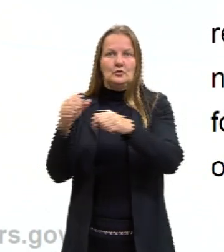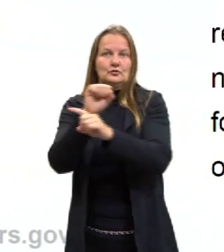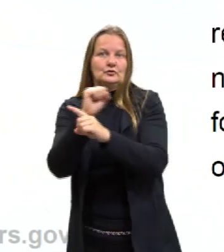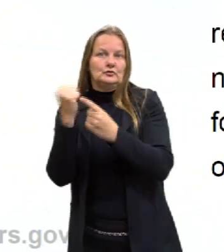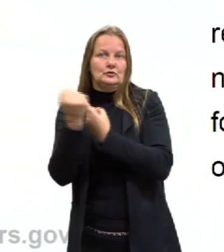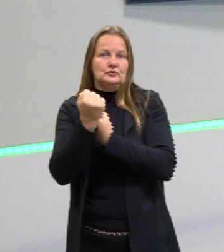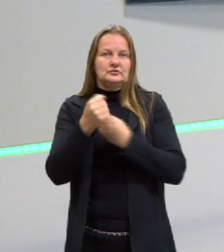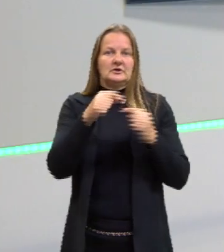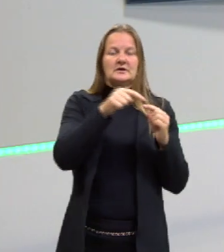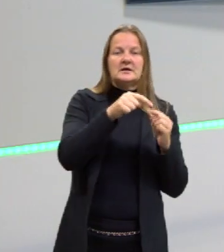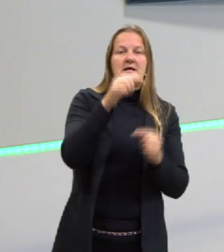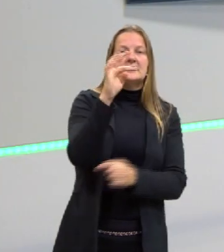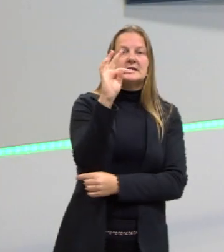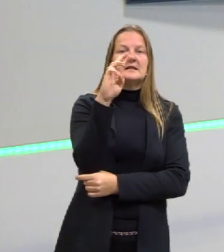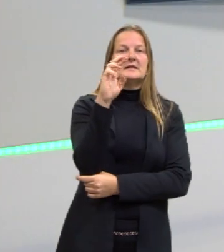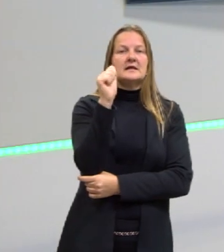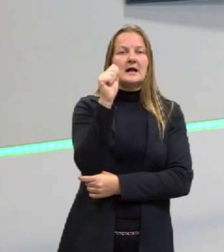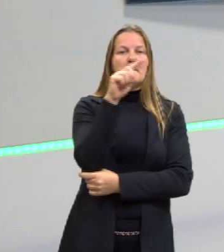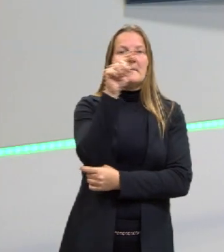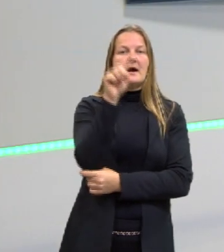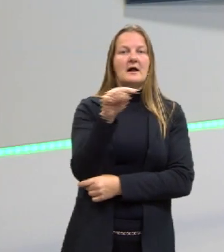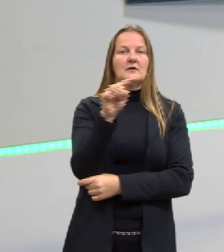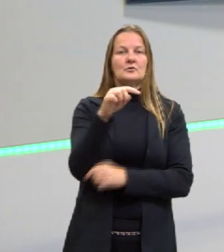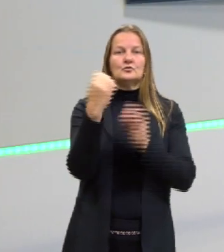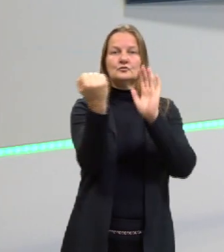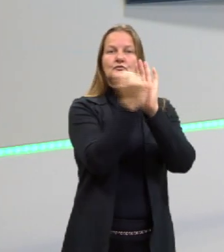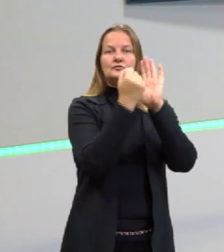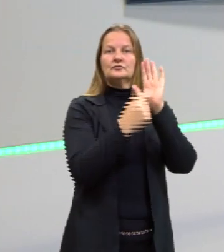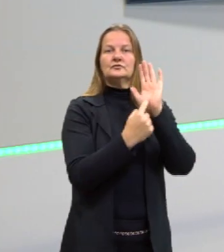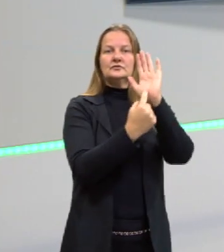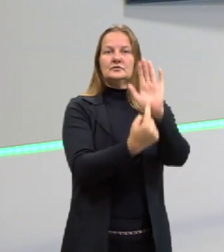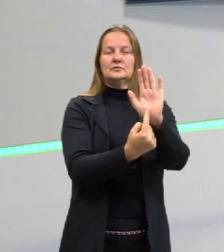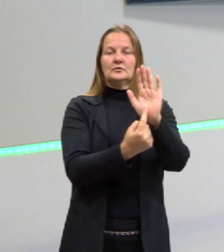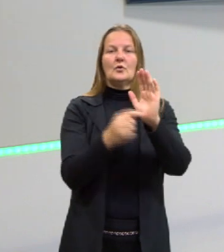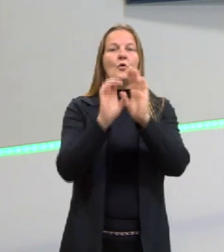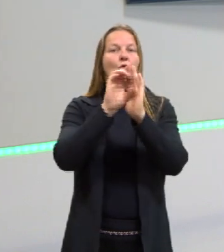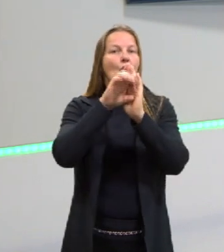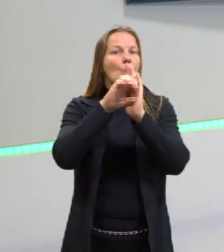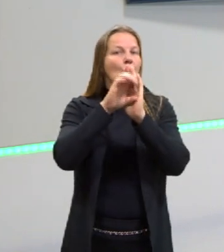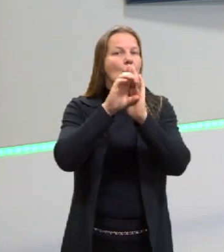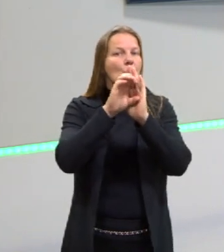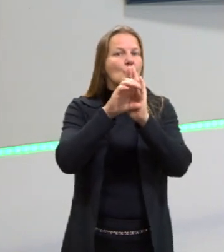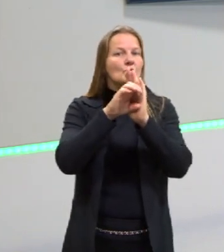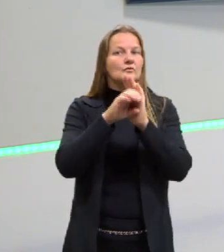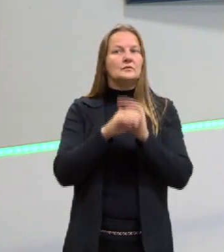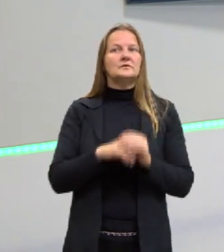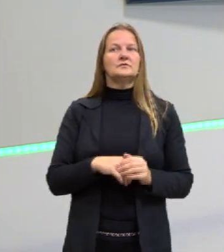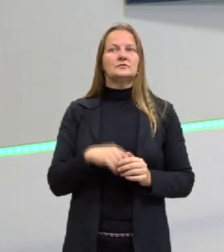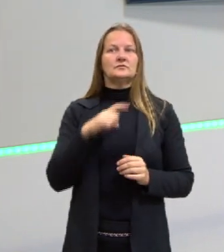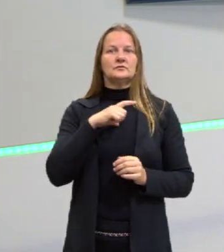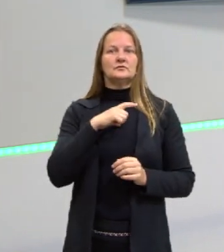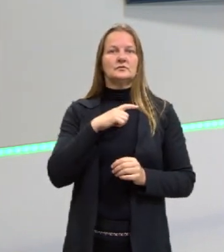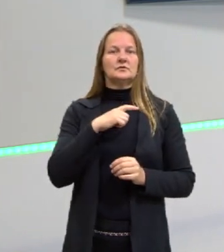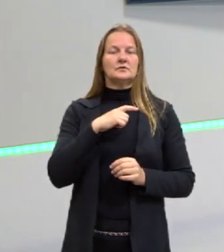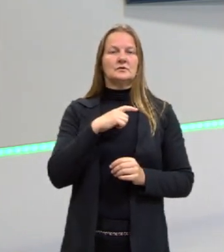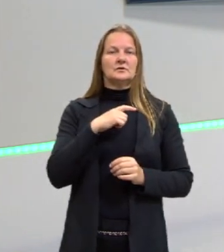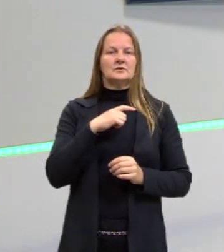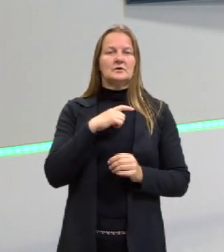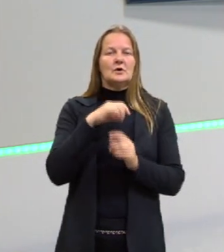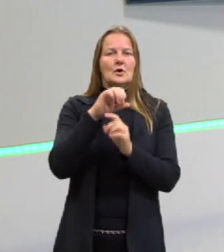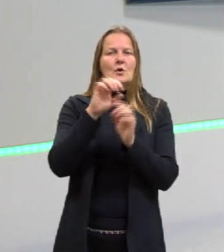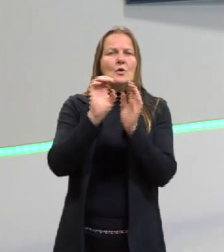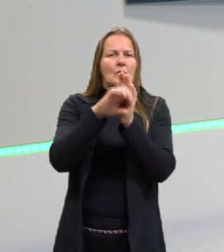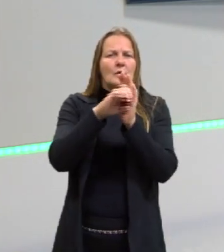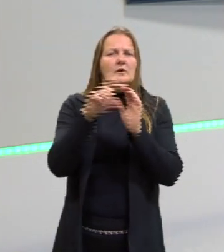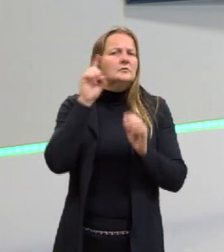bastante a questão do senso comum. Então, cuidem. Se aparecer trabalho relacionado ao trabalho, o conceito que a gente tem no